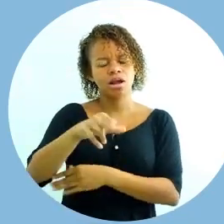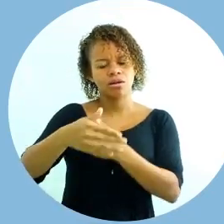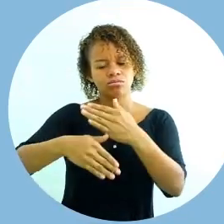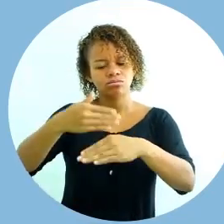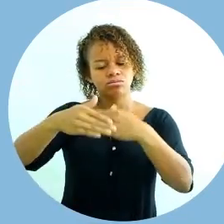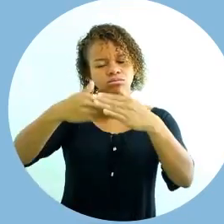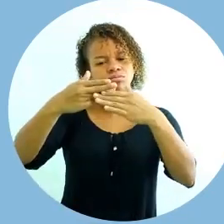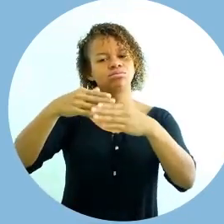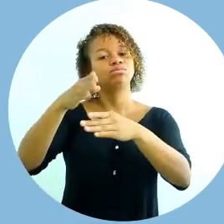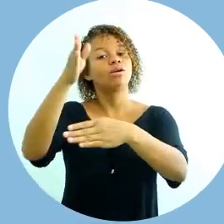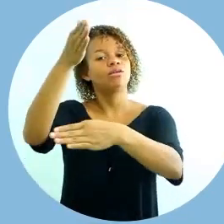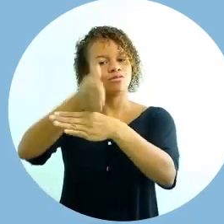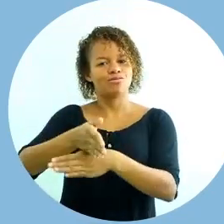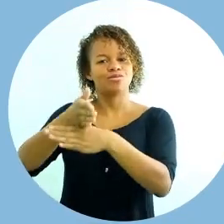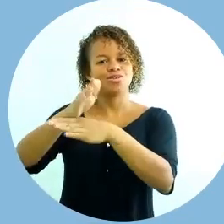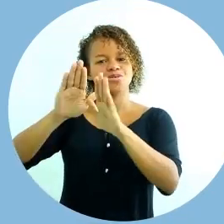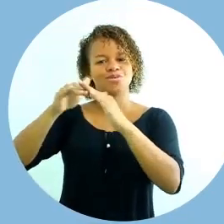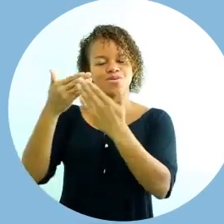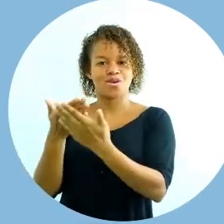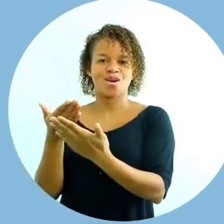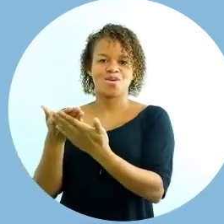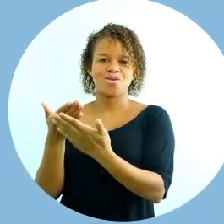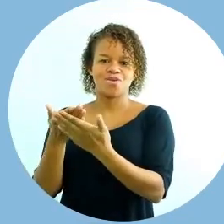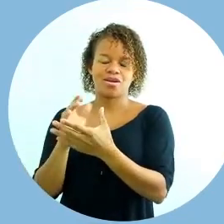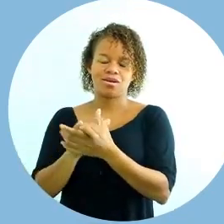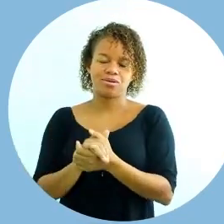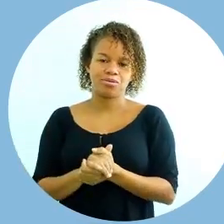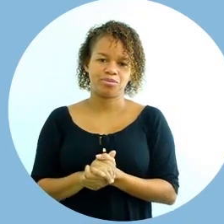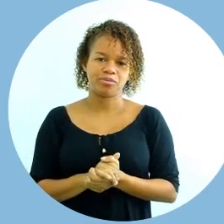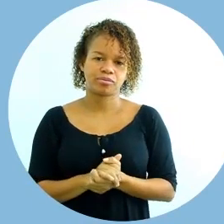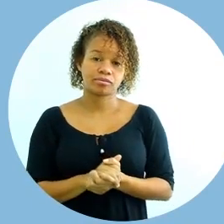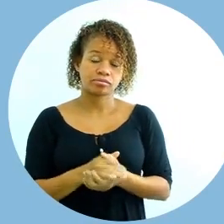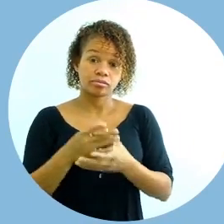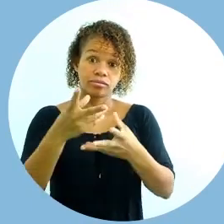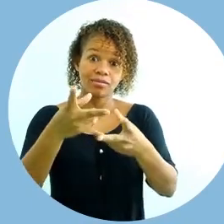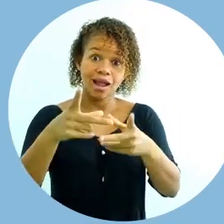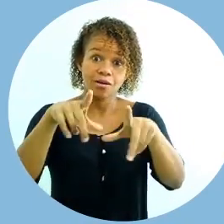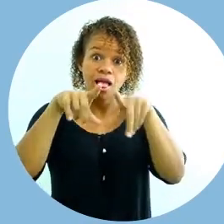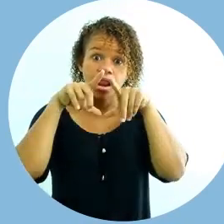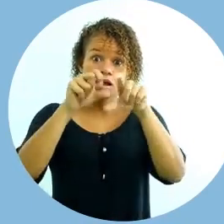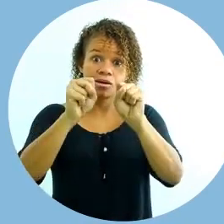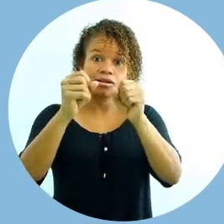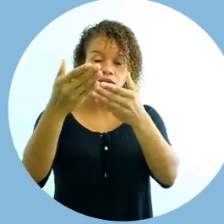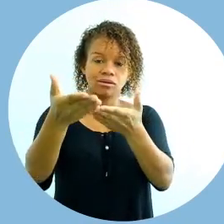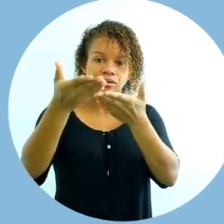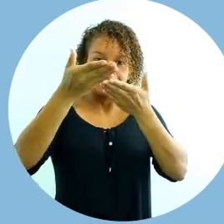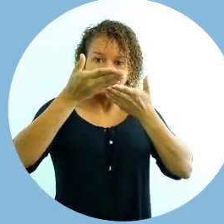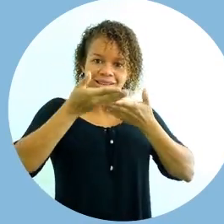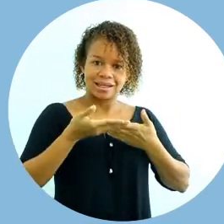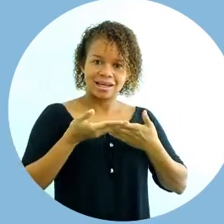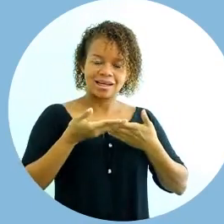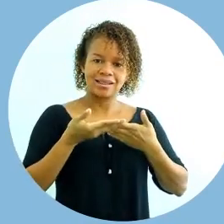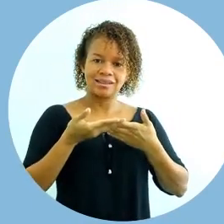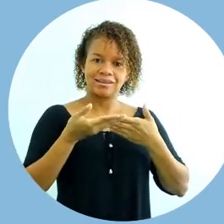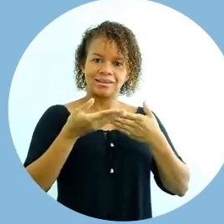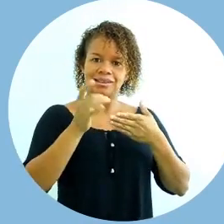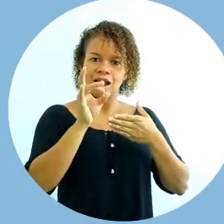É uma linguagem que traz não só elementos de texto, comumente usados,